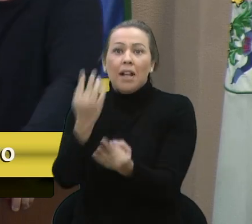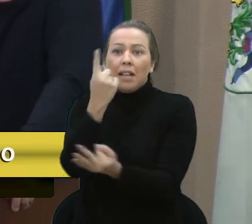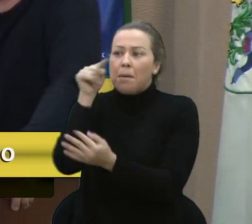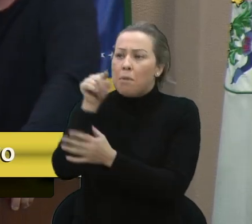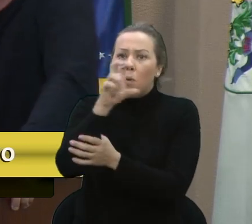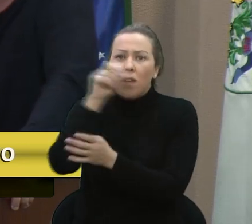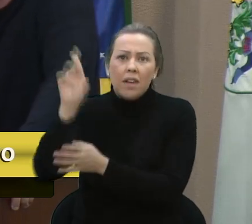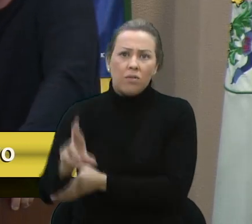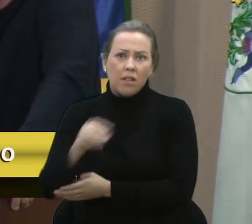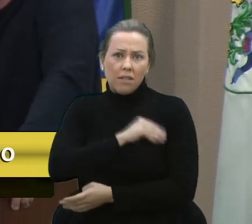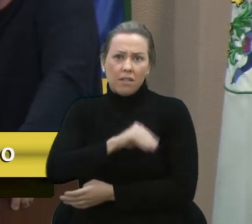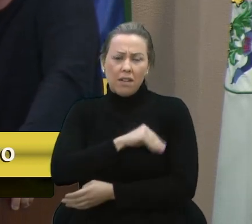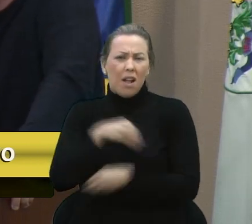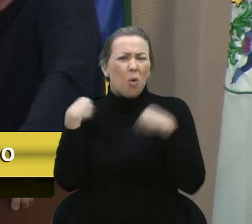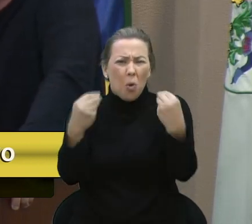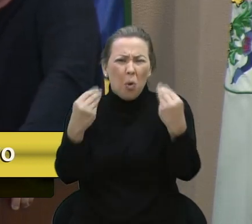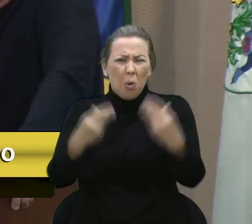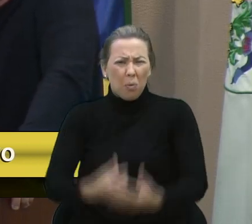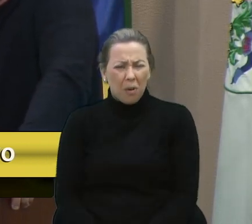pila?